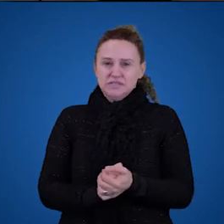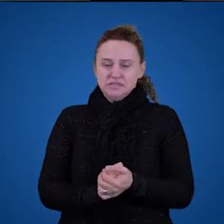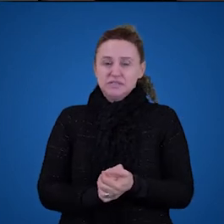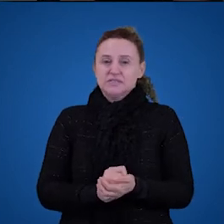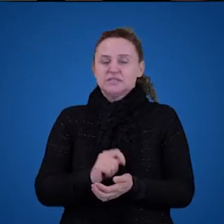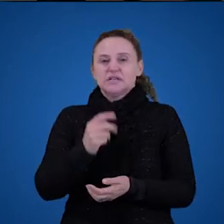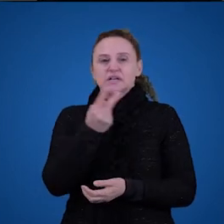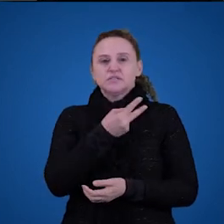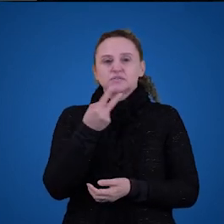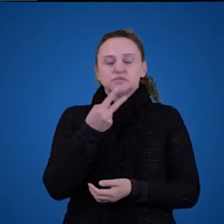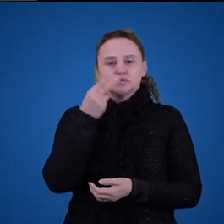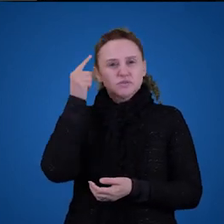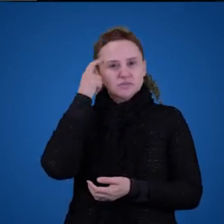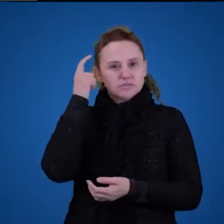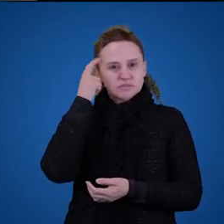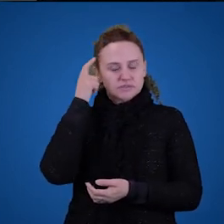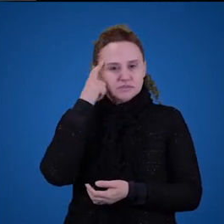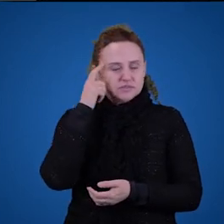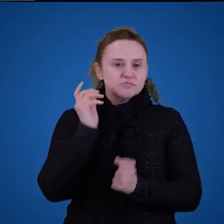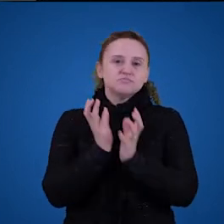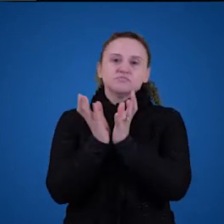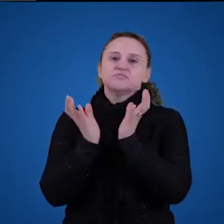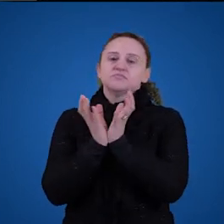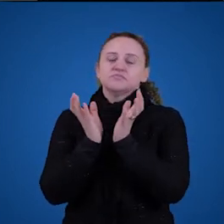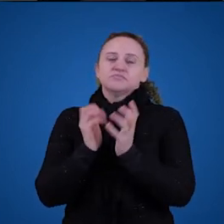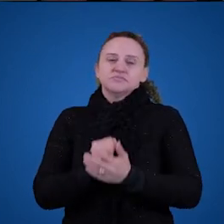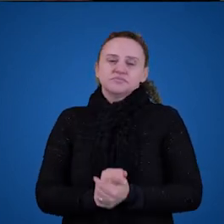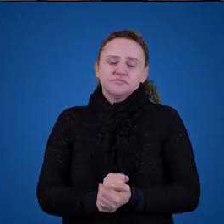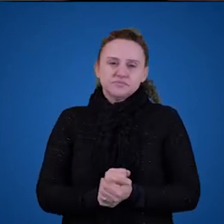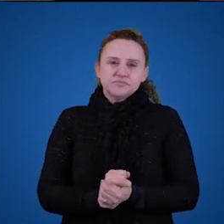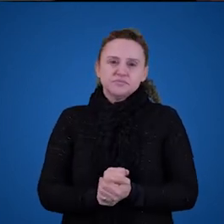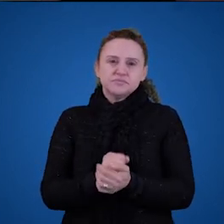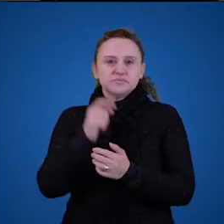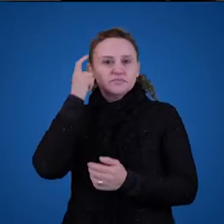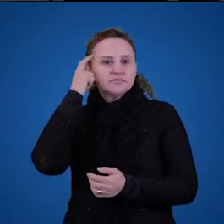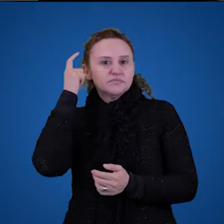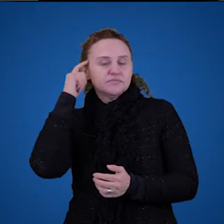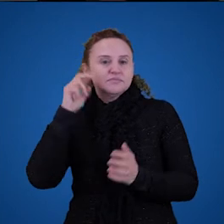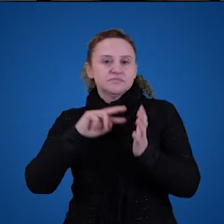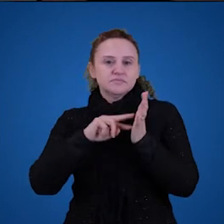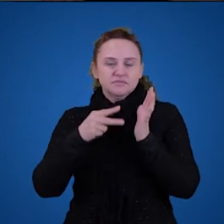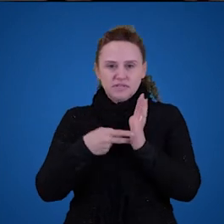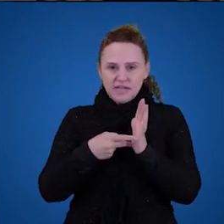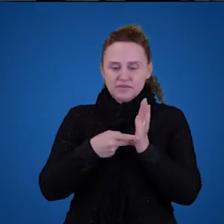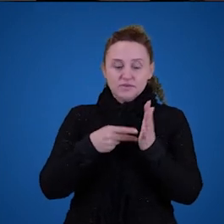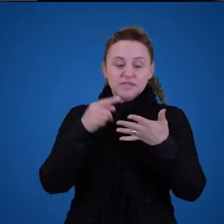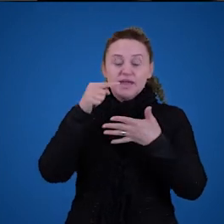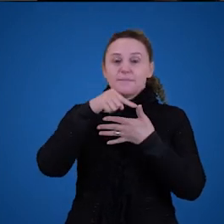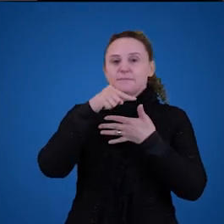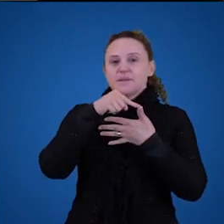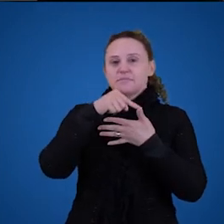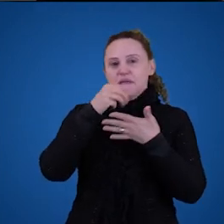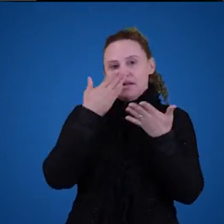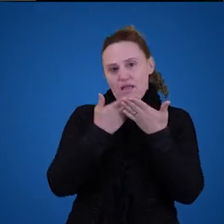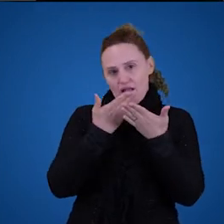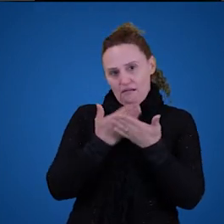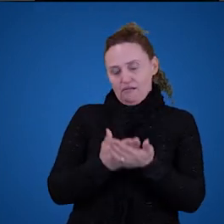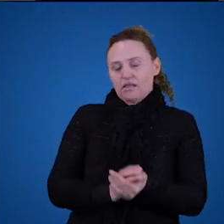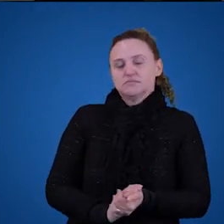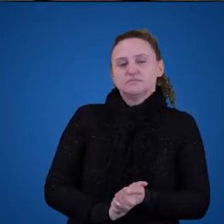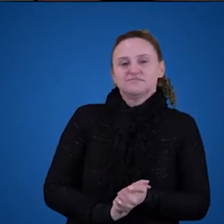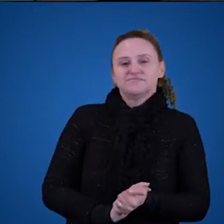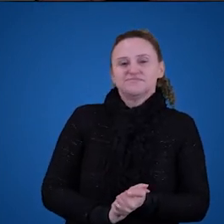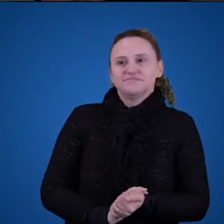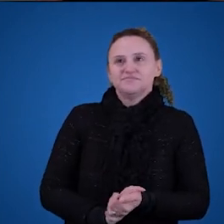São as duas ideias que participam da ideia de significado que nós vimos na primeira aula. Se você não se lembra, por favor, volte àquele vídeo.